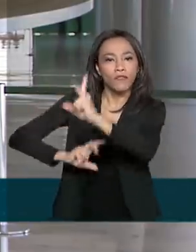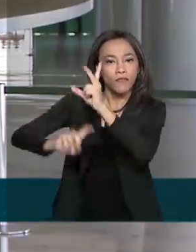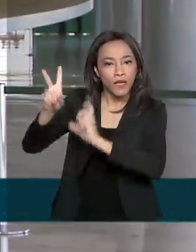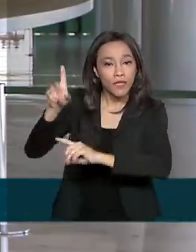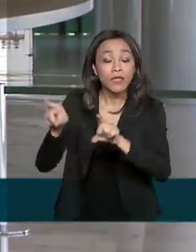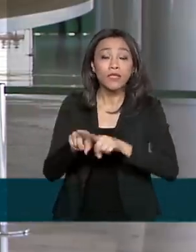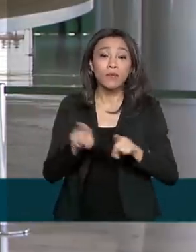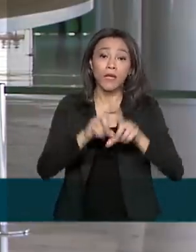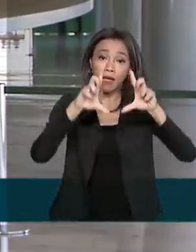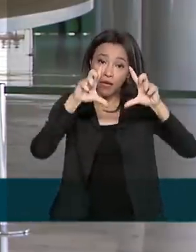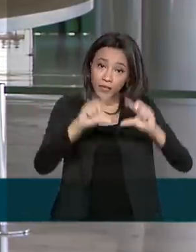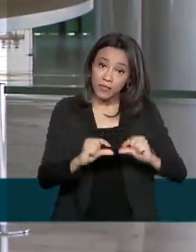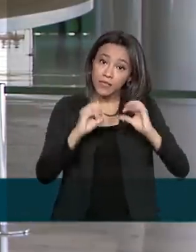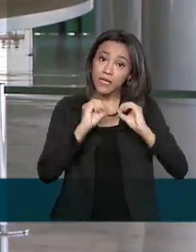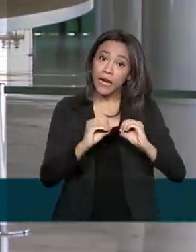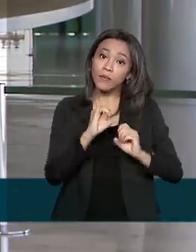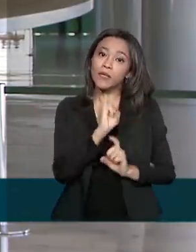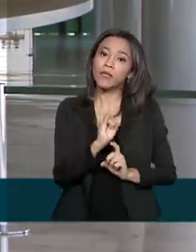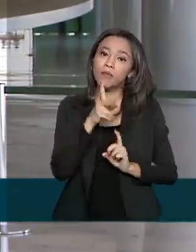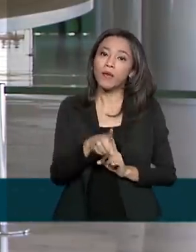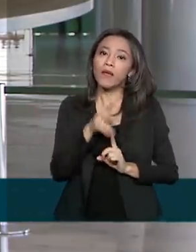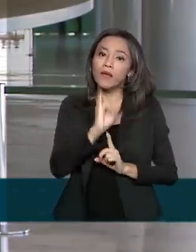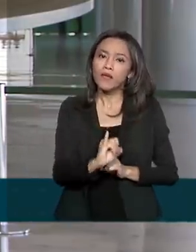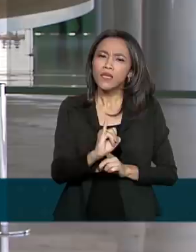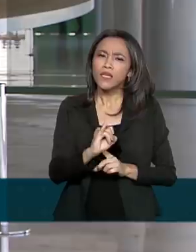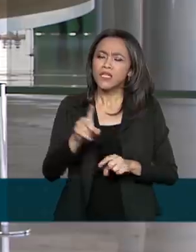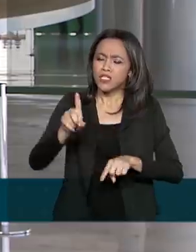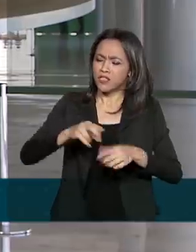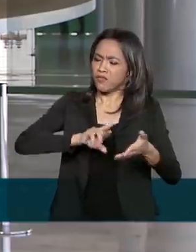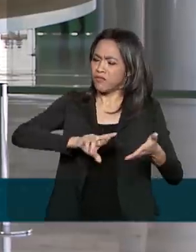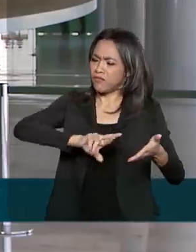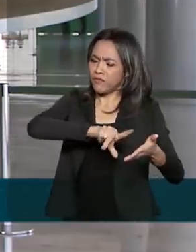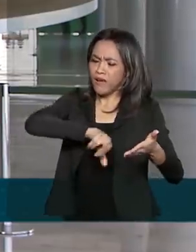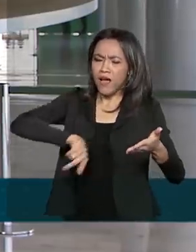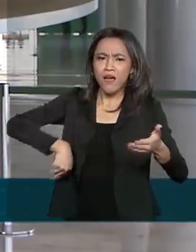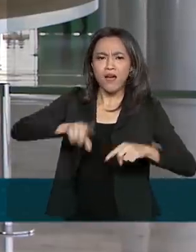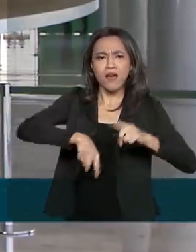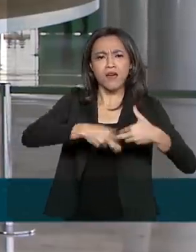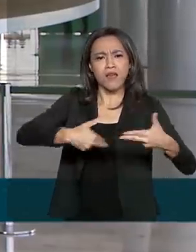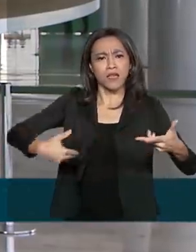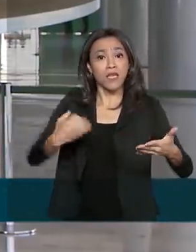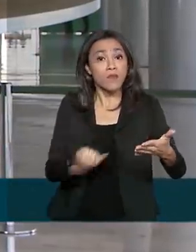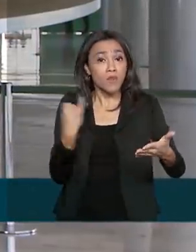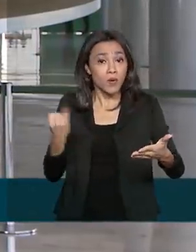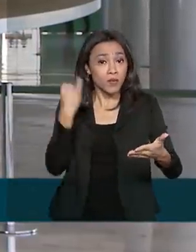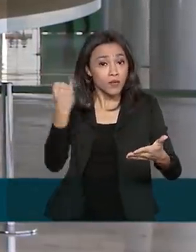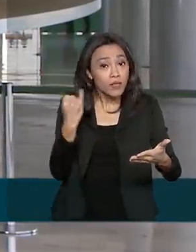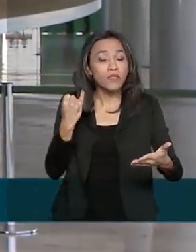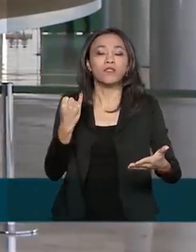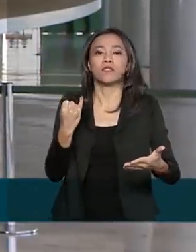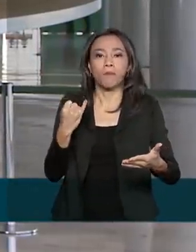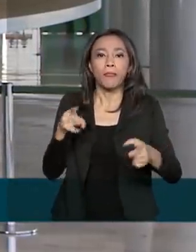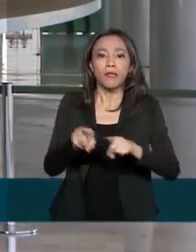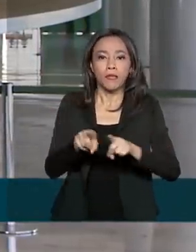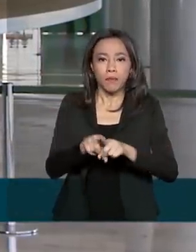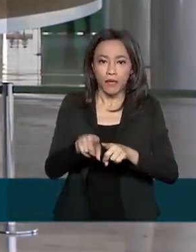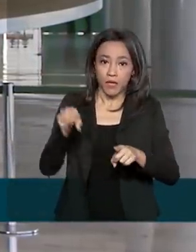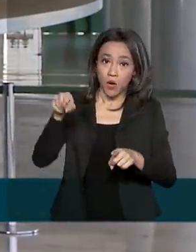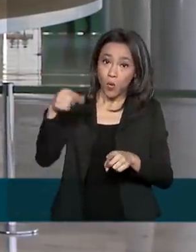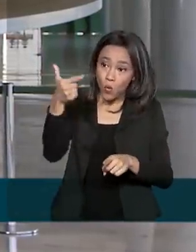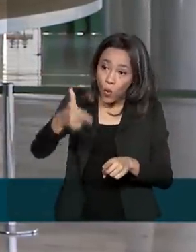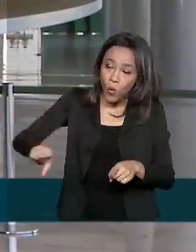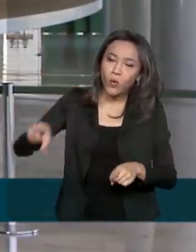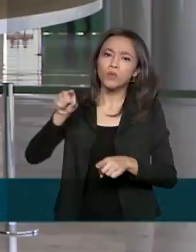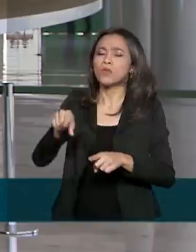IPI de centenas de produtos fundamentais nesse momento. O despacho aduaneiro de importação também